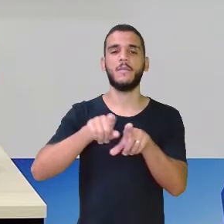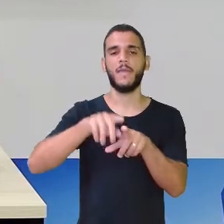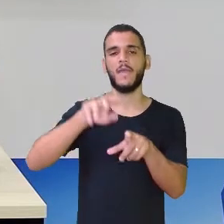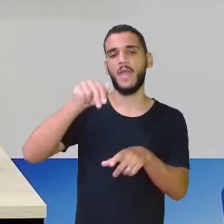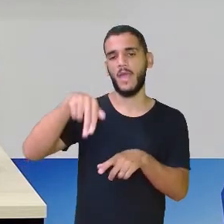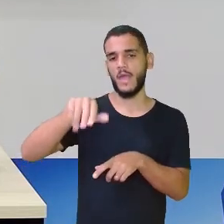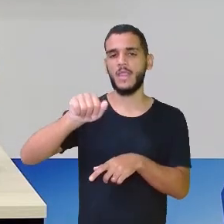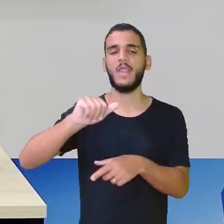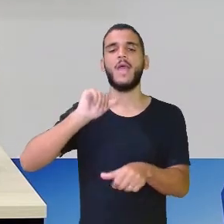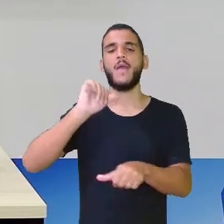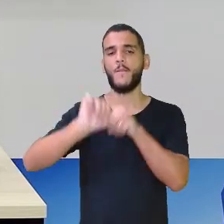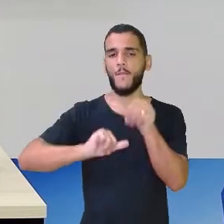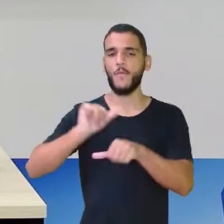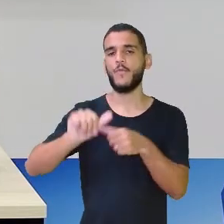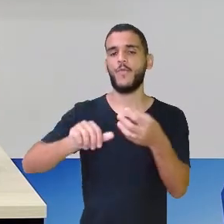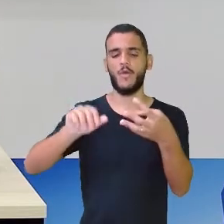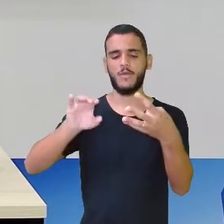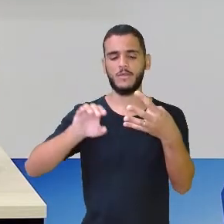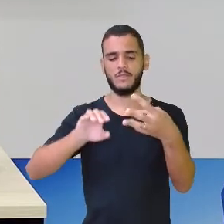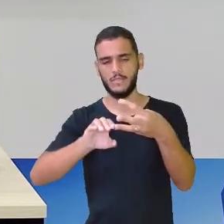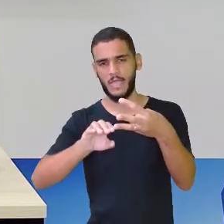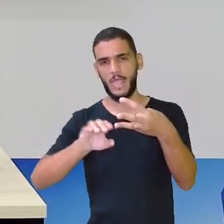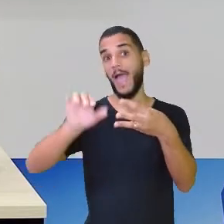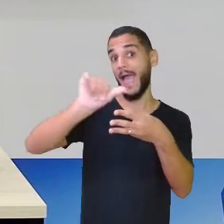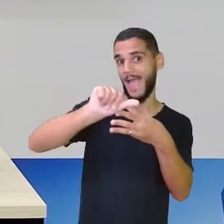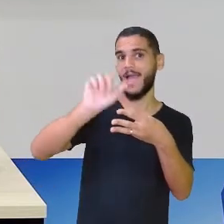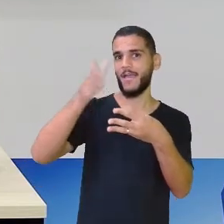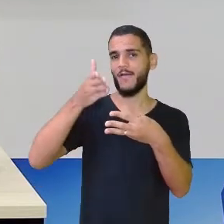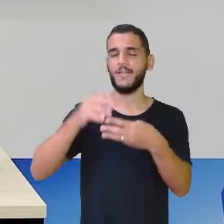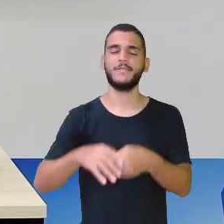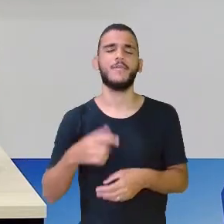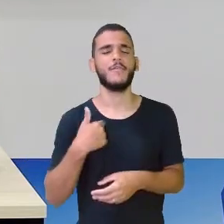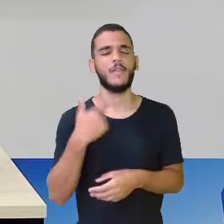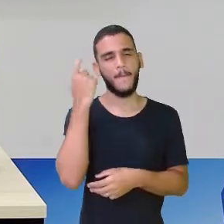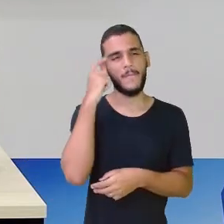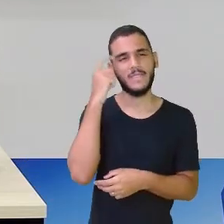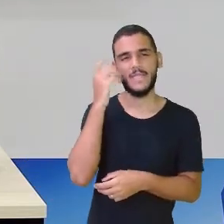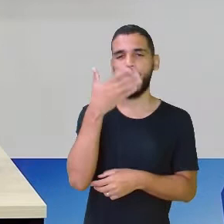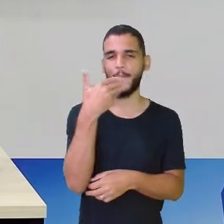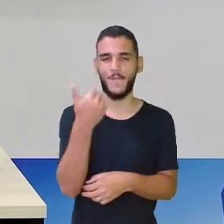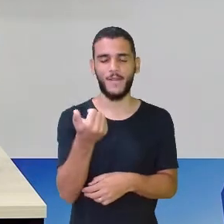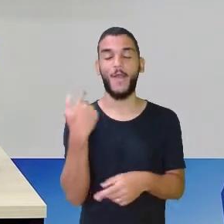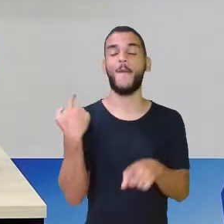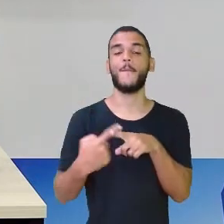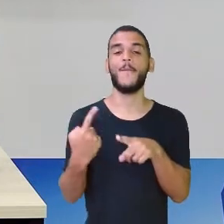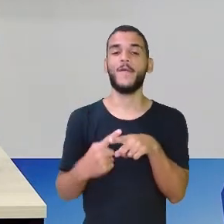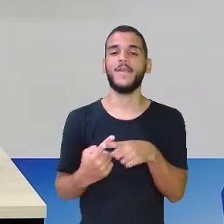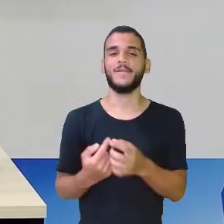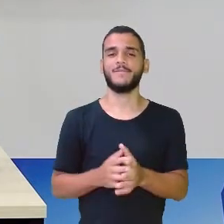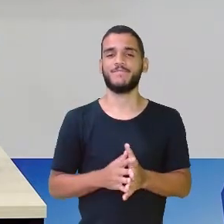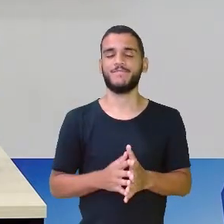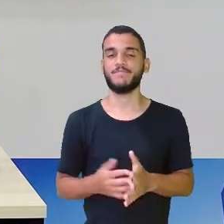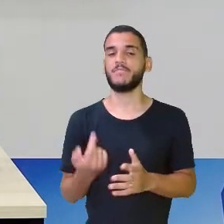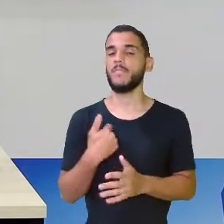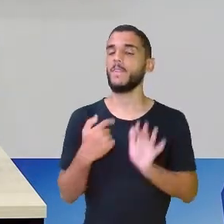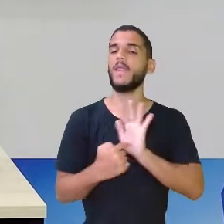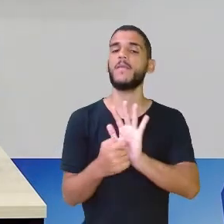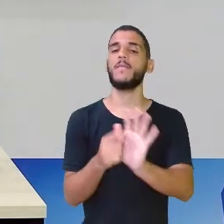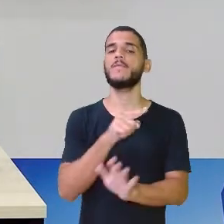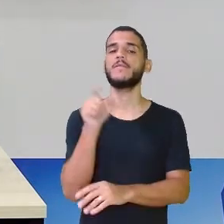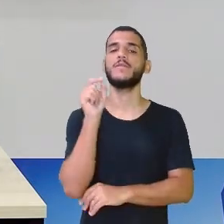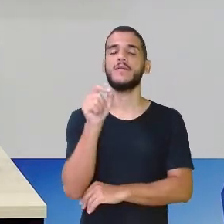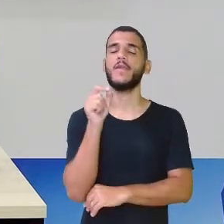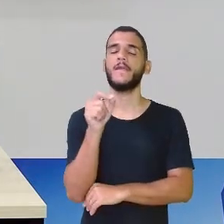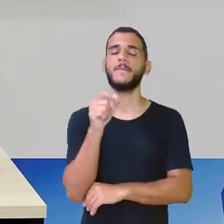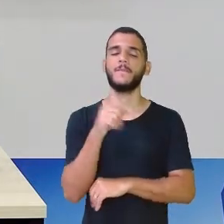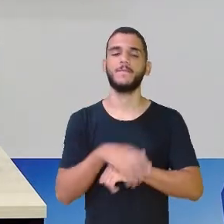já estão mudando, né? Já estão pensando melhor? Eu gosto assim, porque veja só, gente. Eu mostrei para vocês o